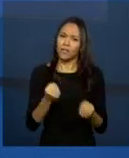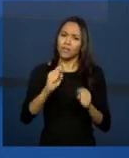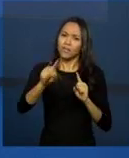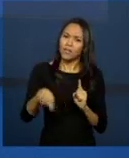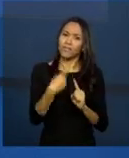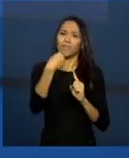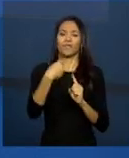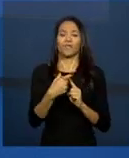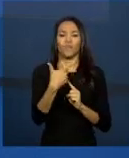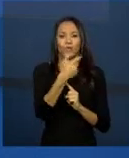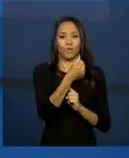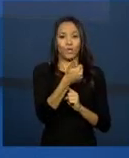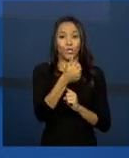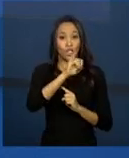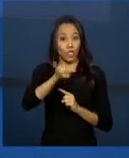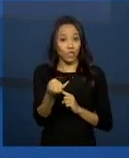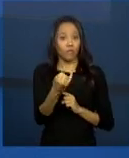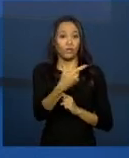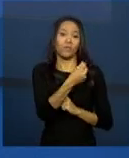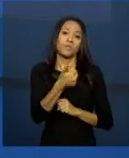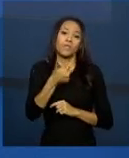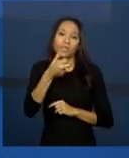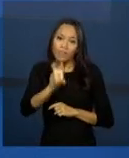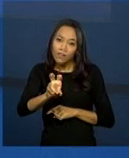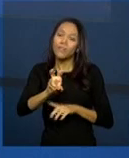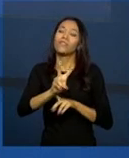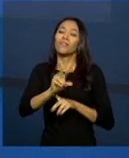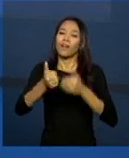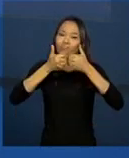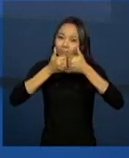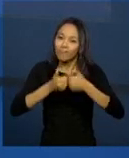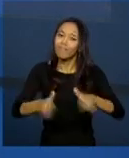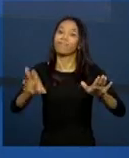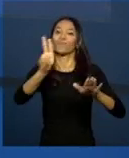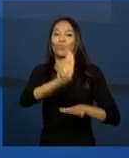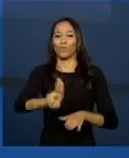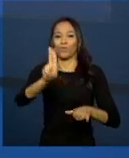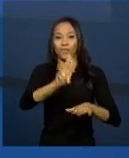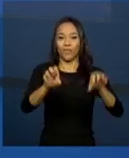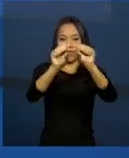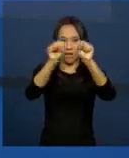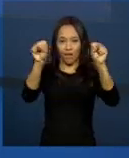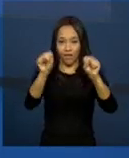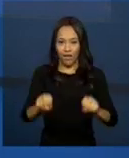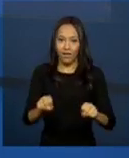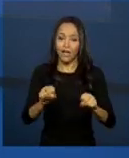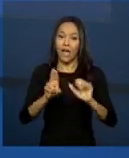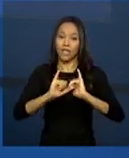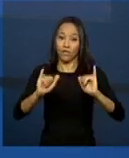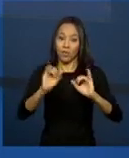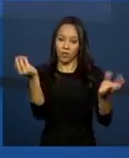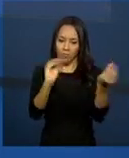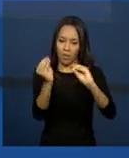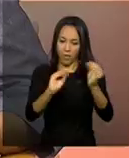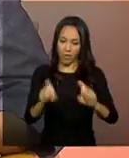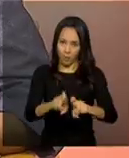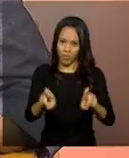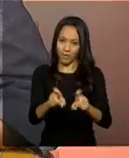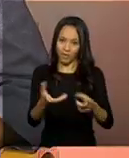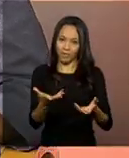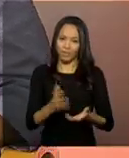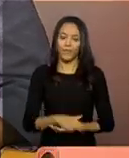janeiro de 2015, utilizarmos maciçamente o prontuário eletrônico conjuntamente com o nosso prontuário físico. Muito